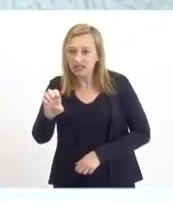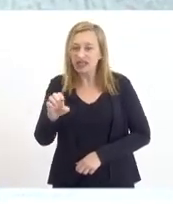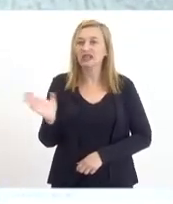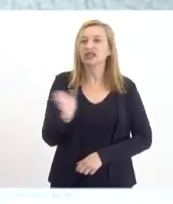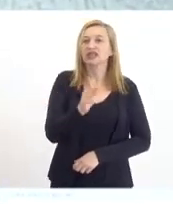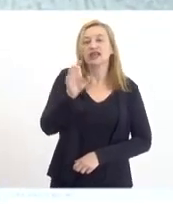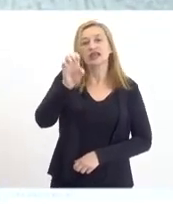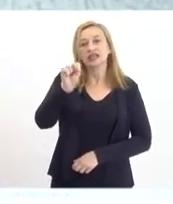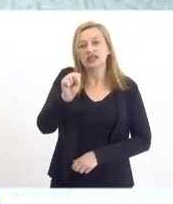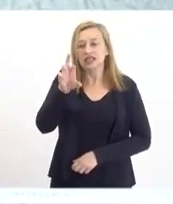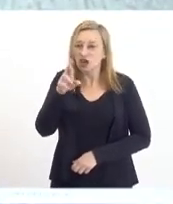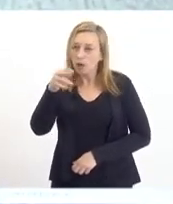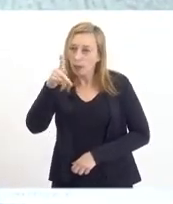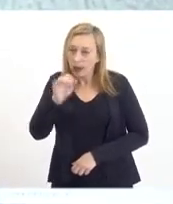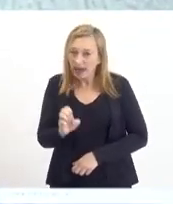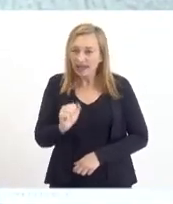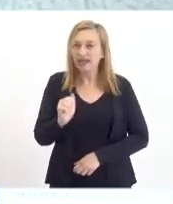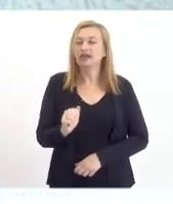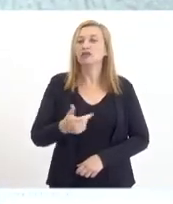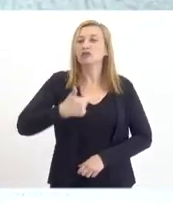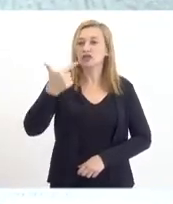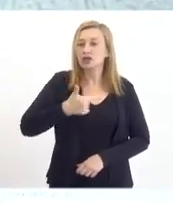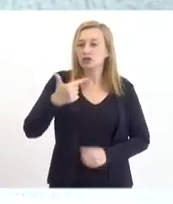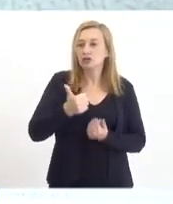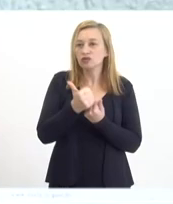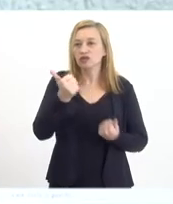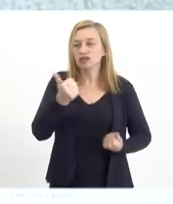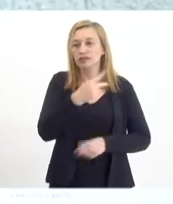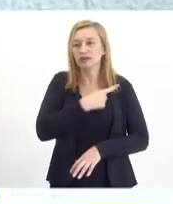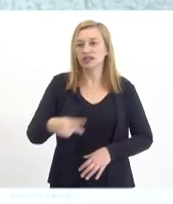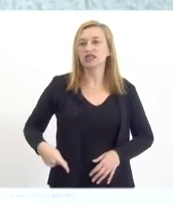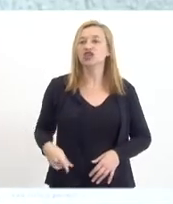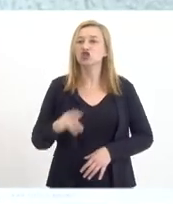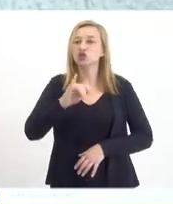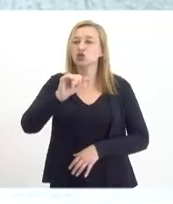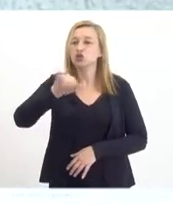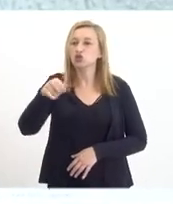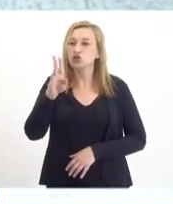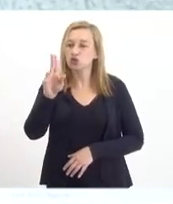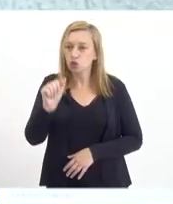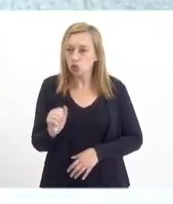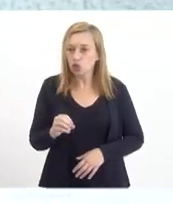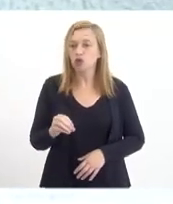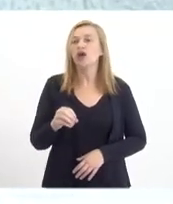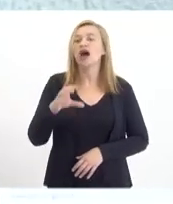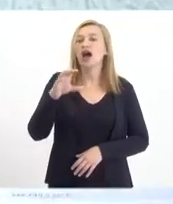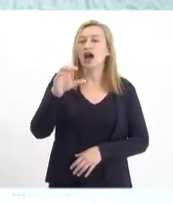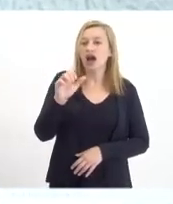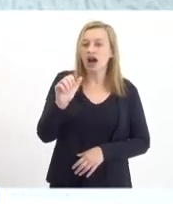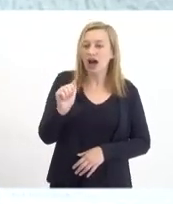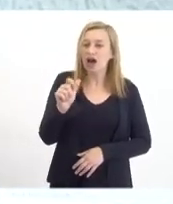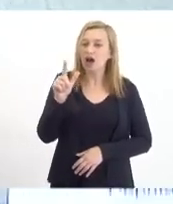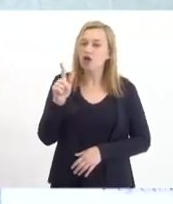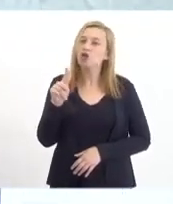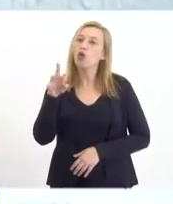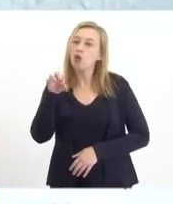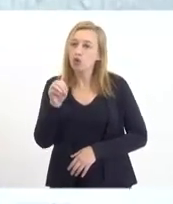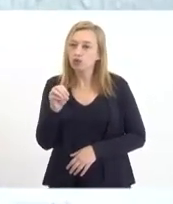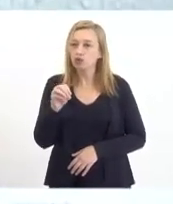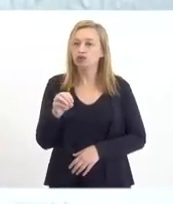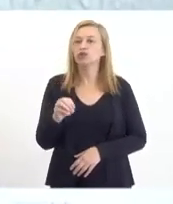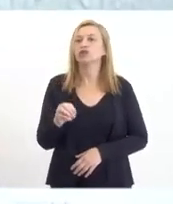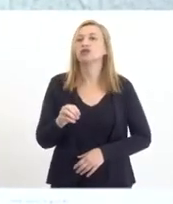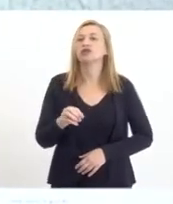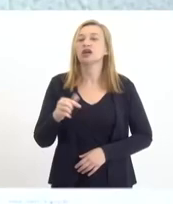saudar o nosso segundo vice-presidente, vereador Julinho, saudar o Haroldo Jesus, vereador aqui de Itaguaí, Guilherme